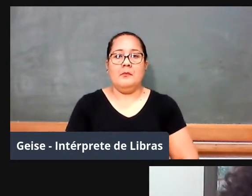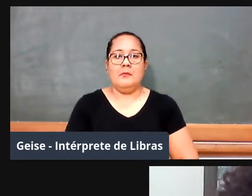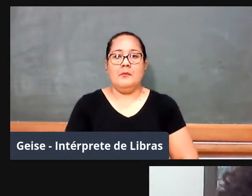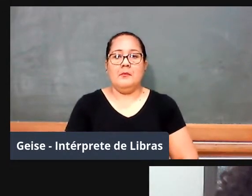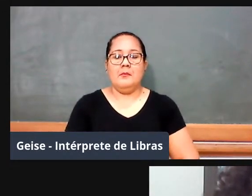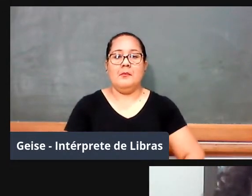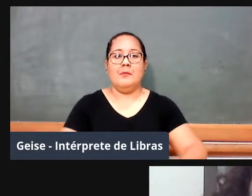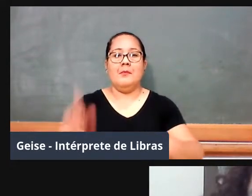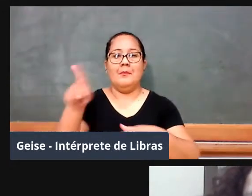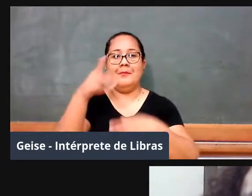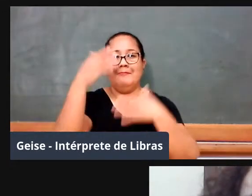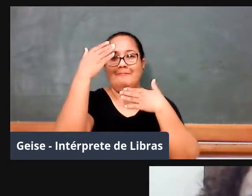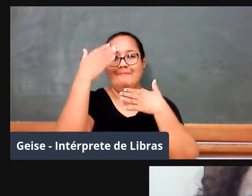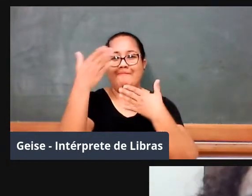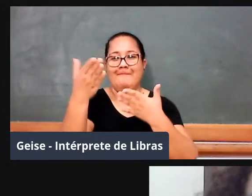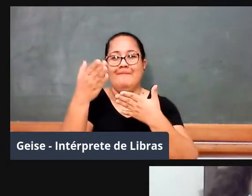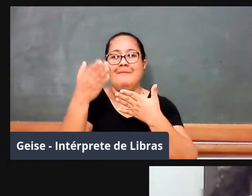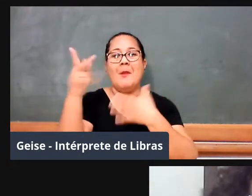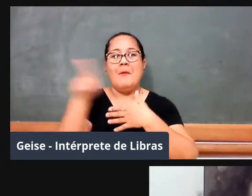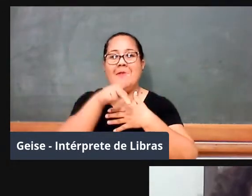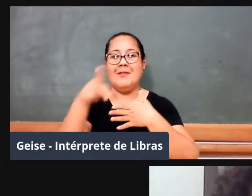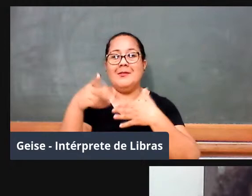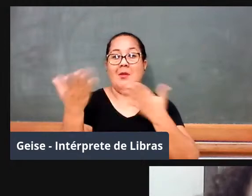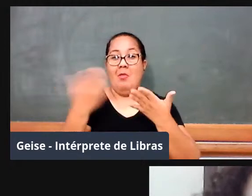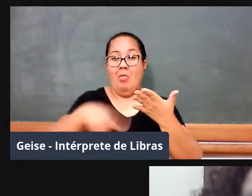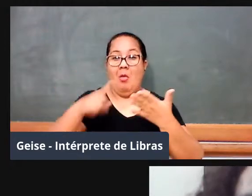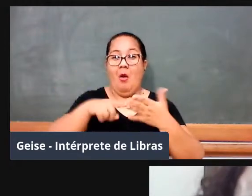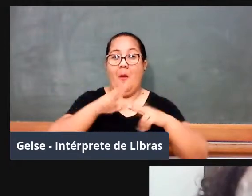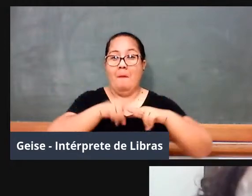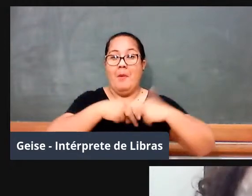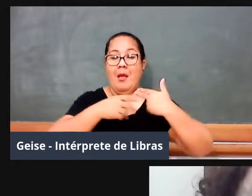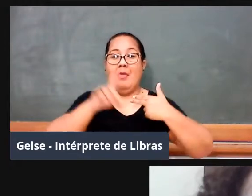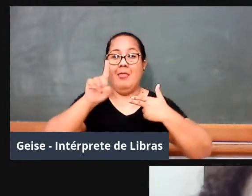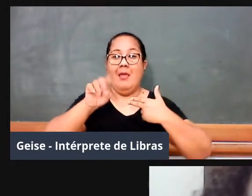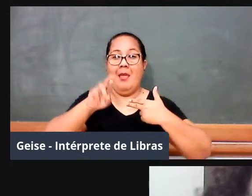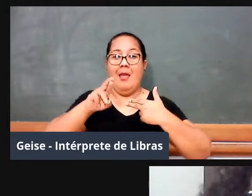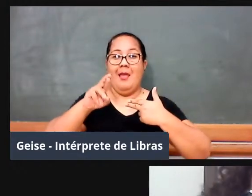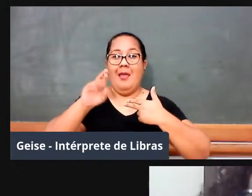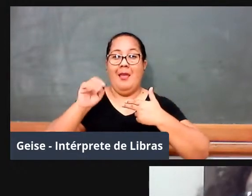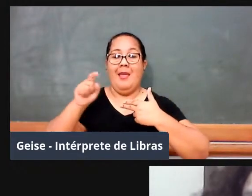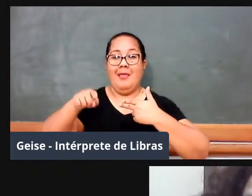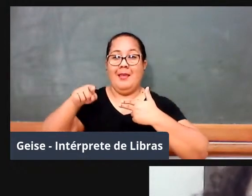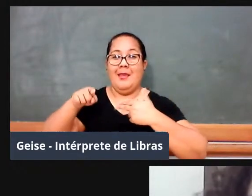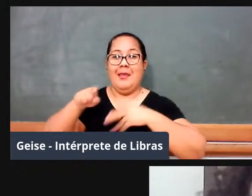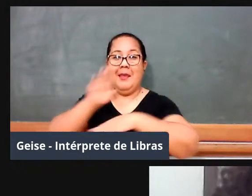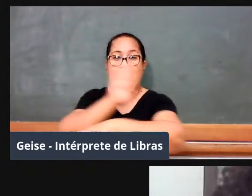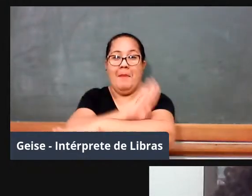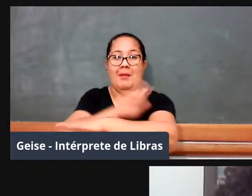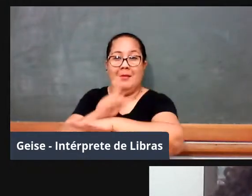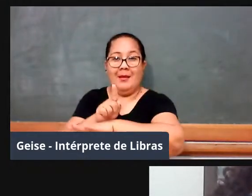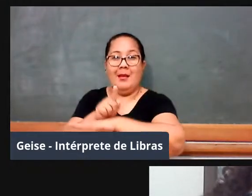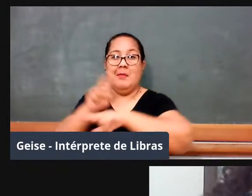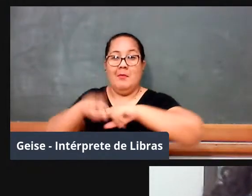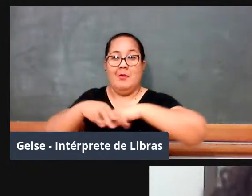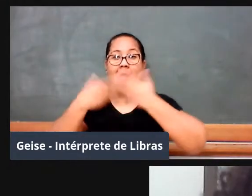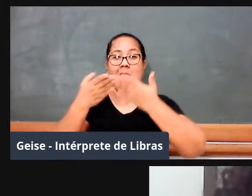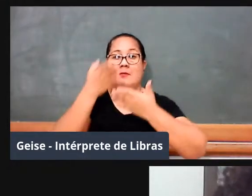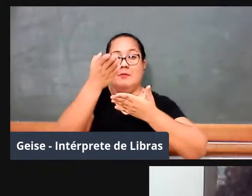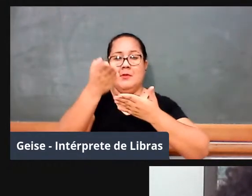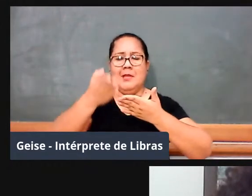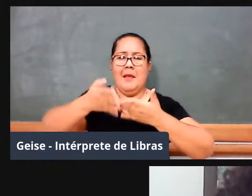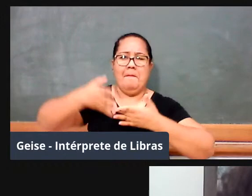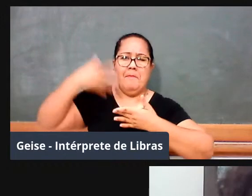professor Wagner, de antemão, nós queremos, em nome da DRE de Barra do Garças, lhe agradecer por essa